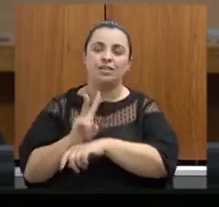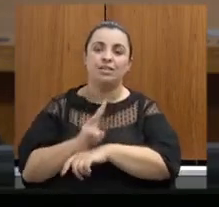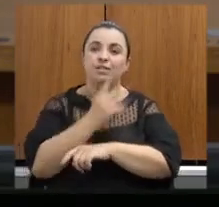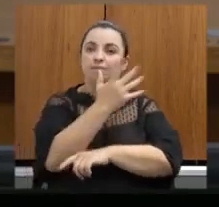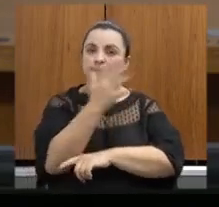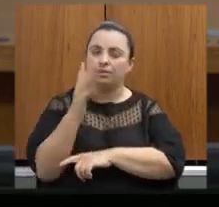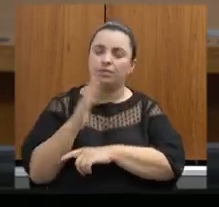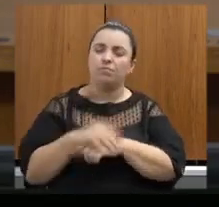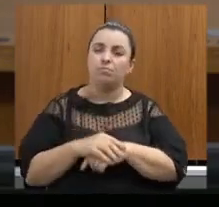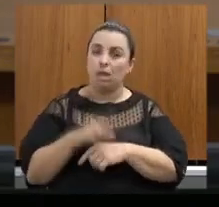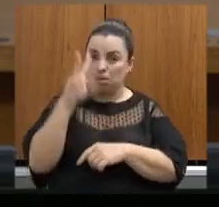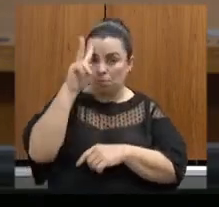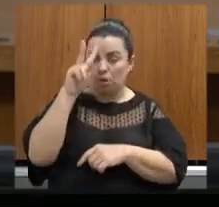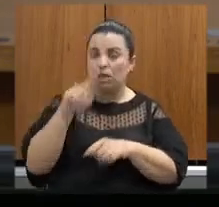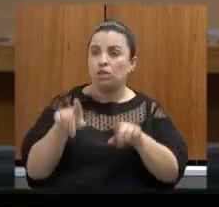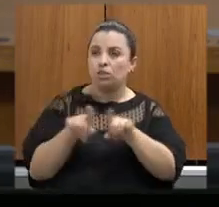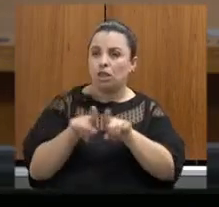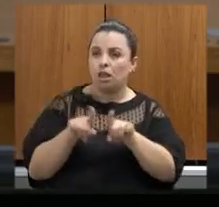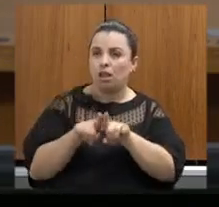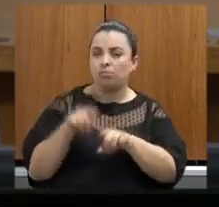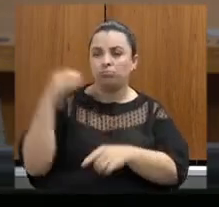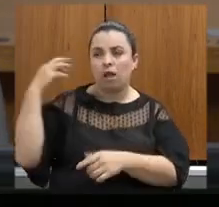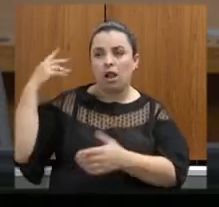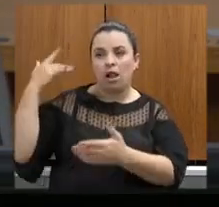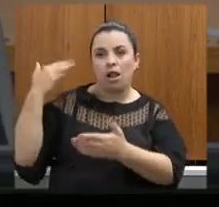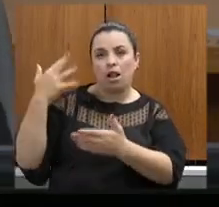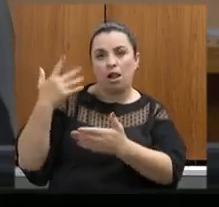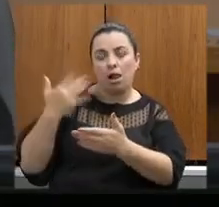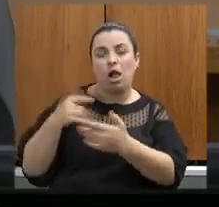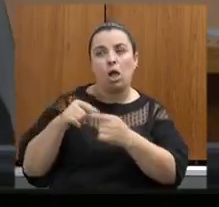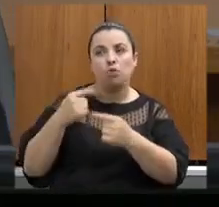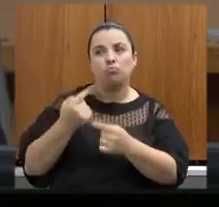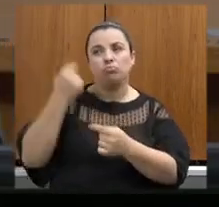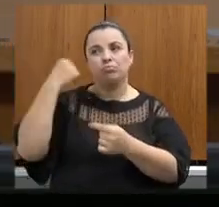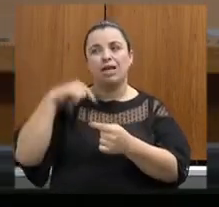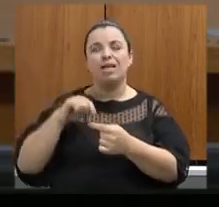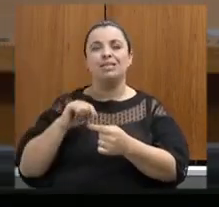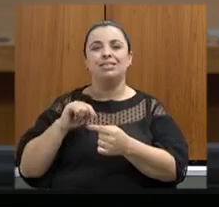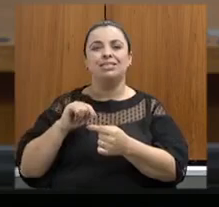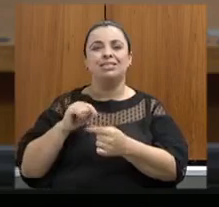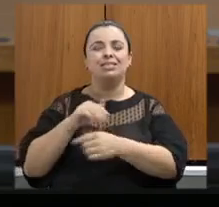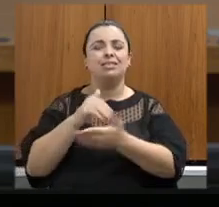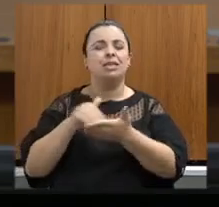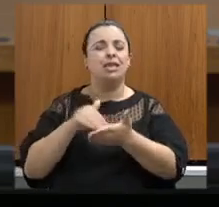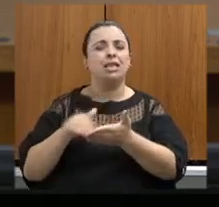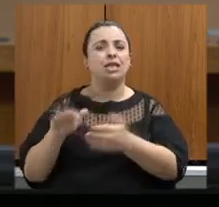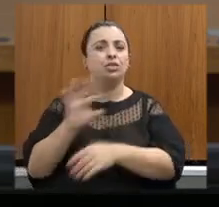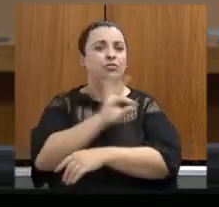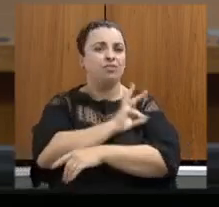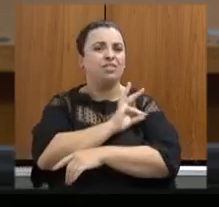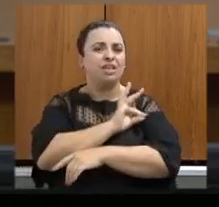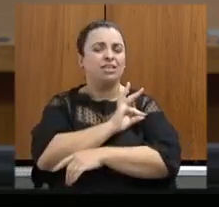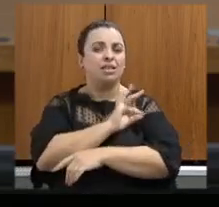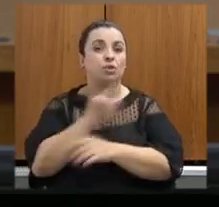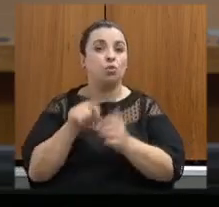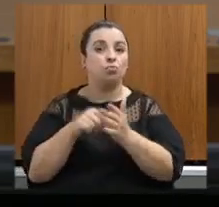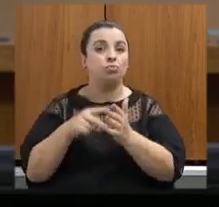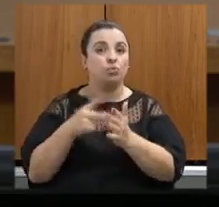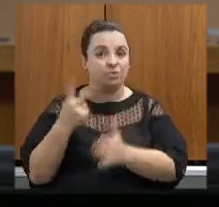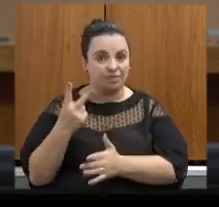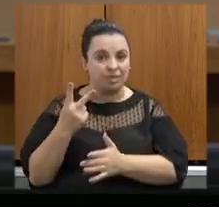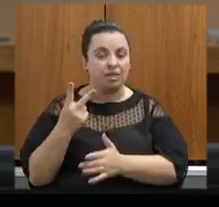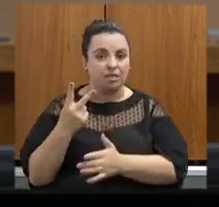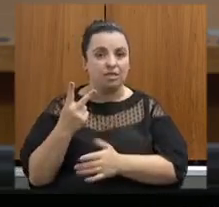meu histórico funcional eu estive como subsecretário de fiscalização por duas oportunidades inclusive quando ela foi criada eu fui a primeira